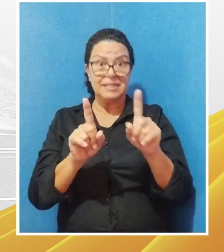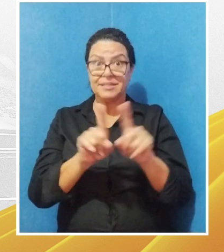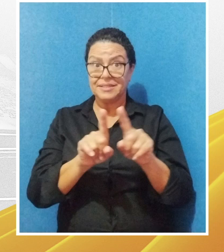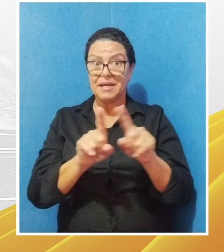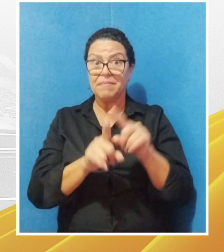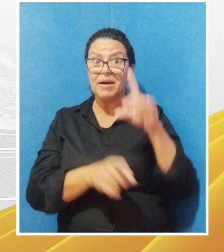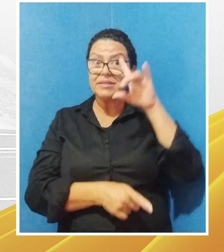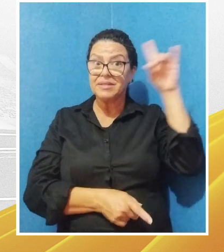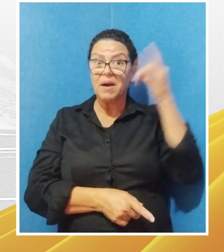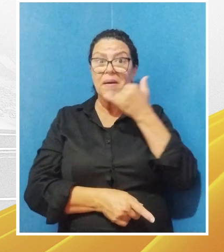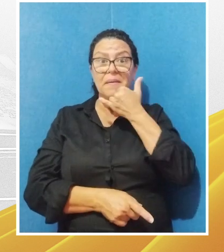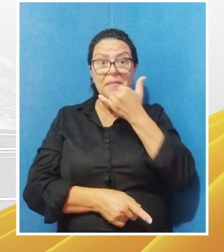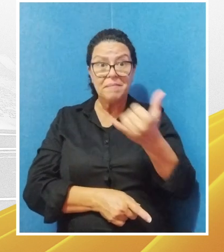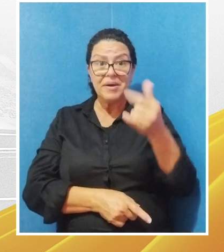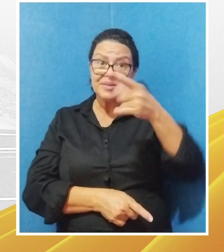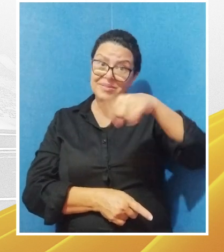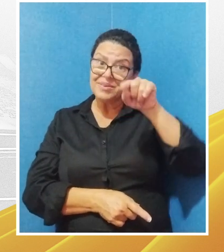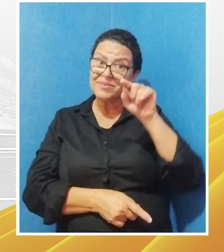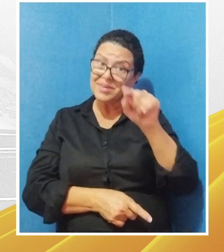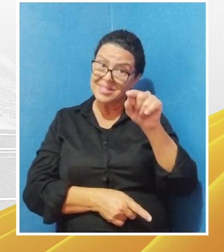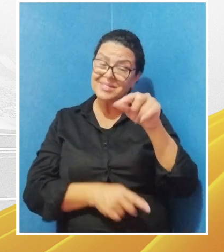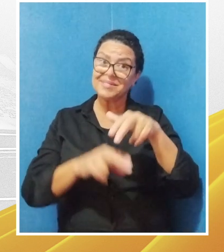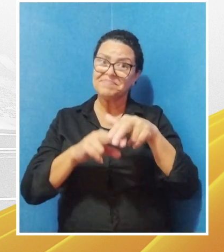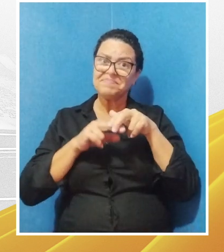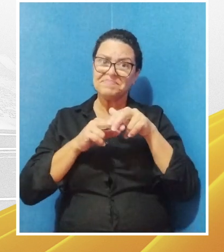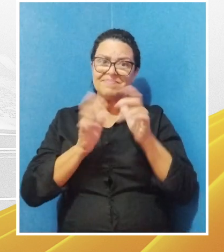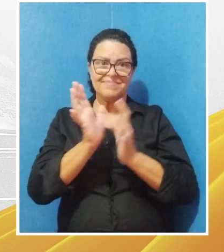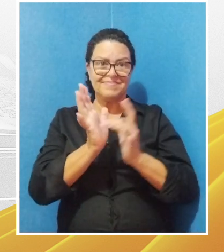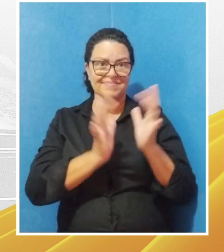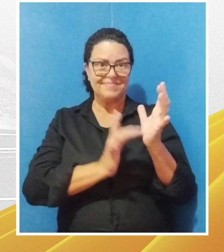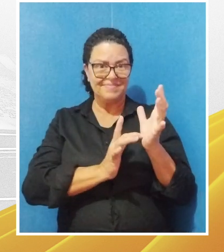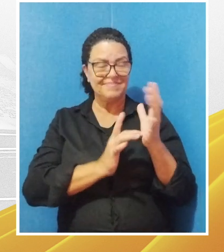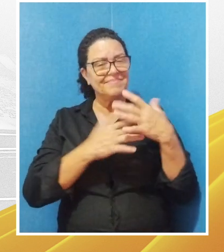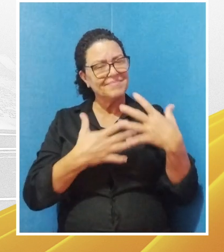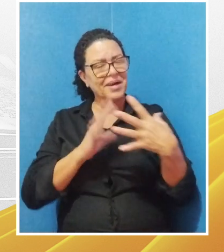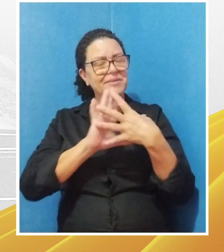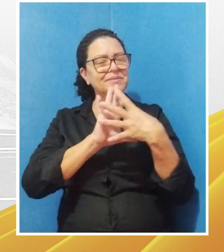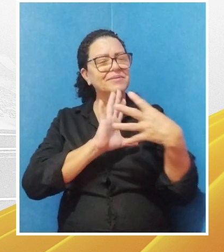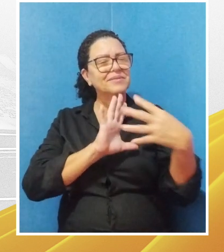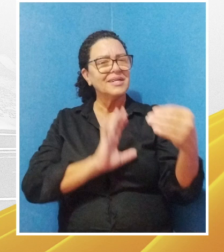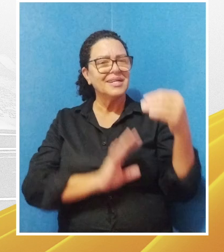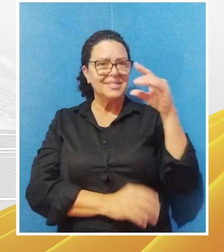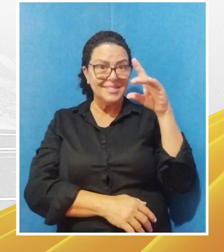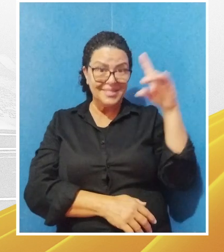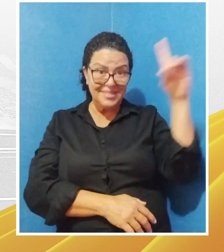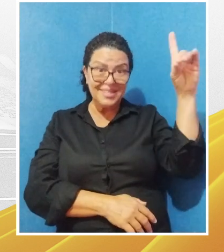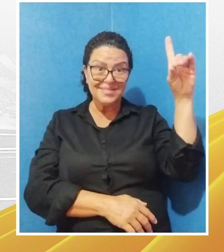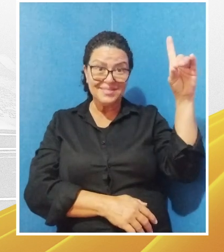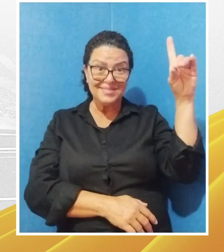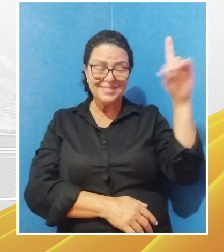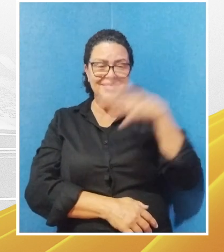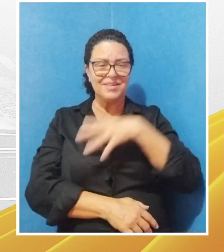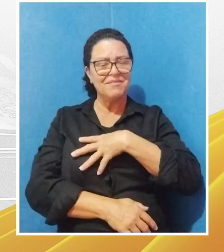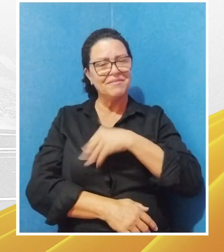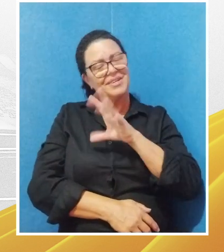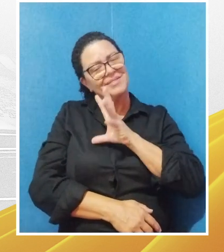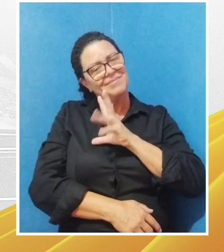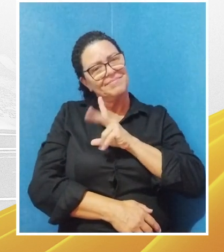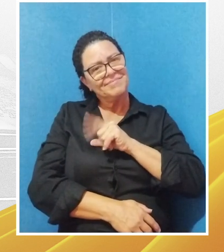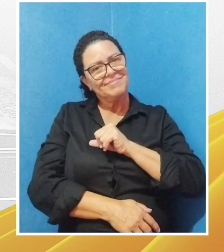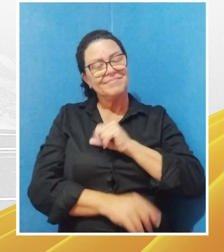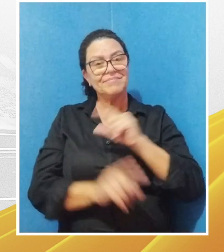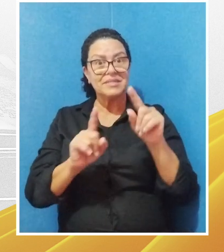como também Deus vos perdoou em Cristo. Sede, imitadores de Deus, como filhos